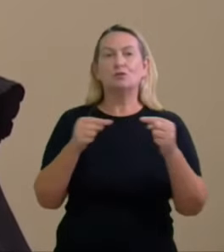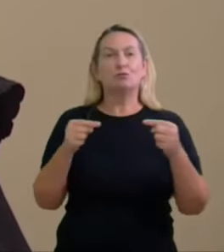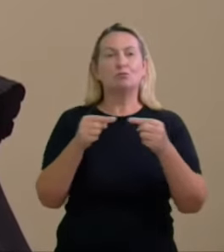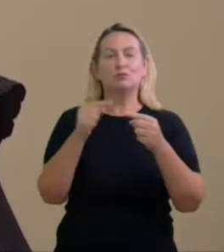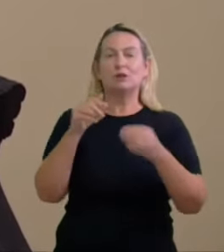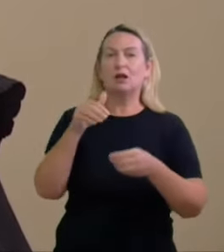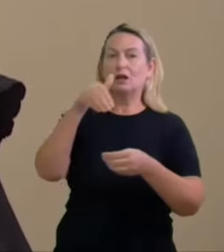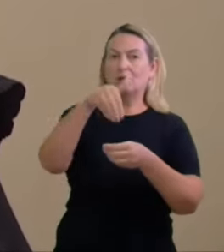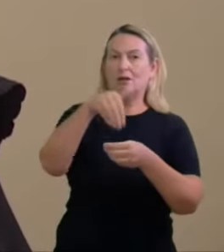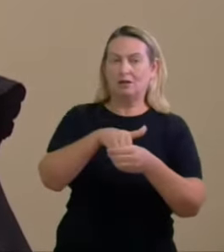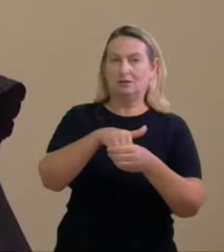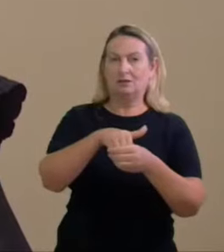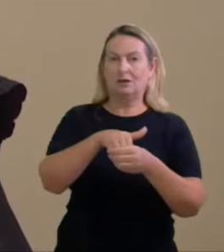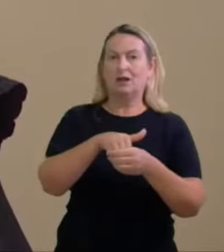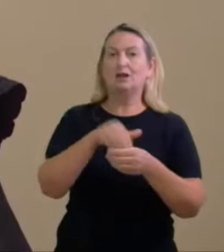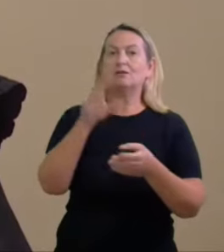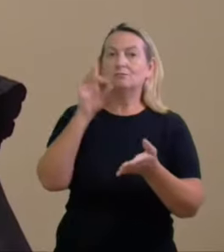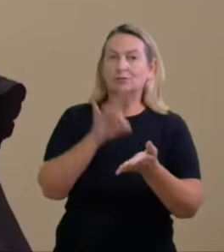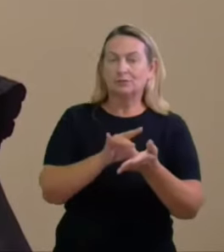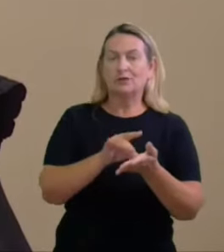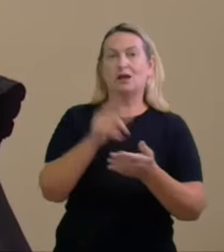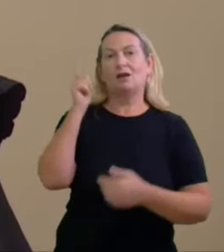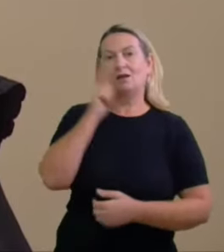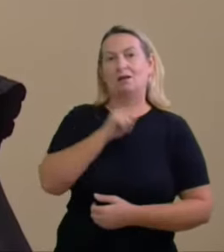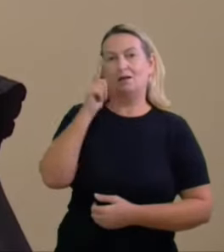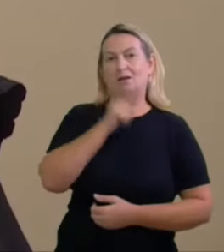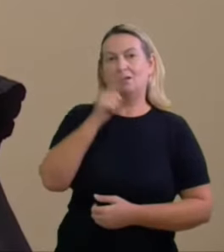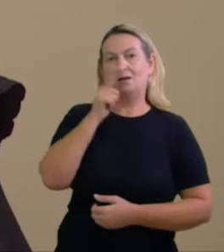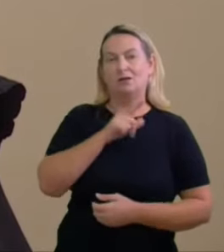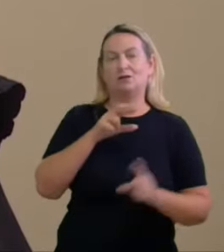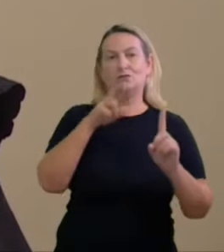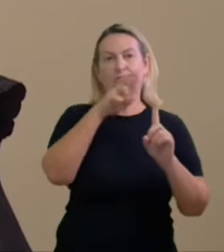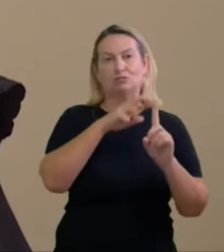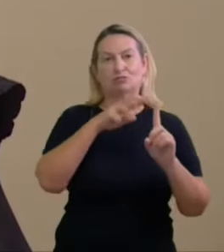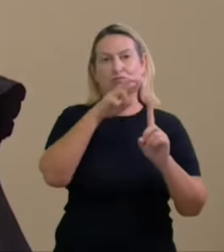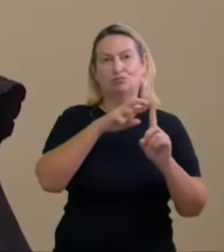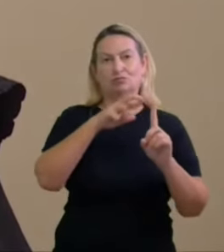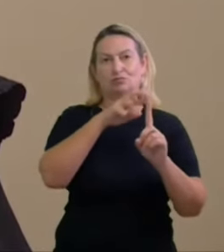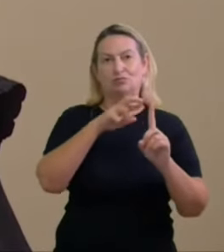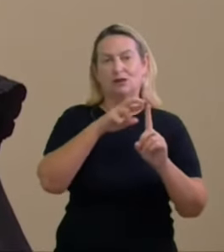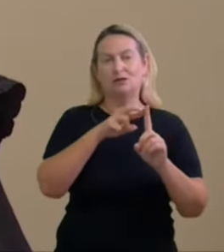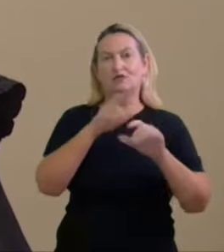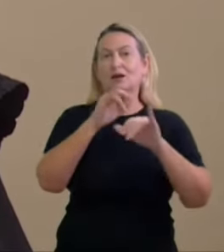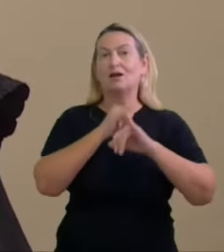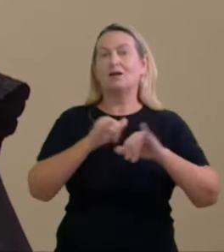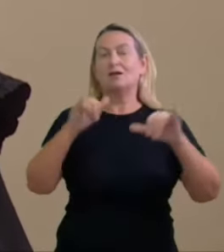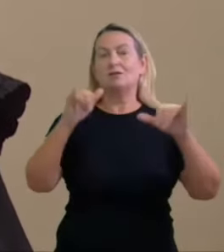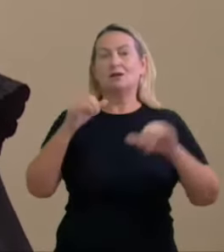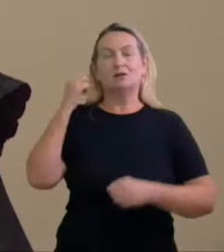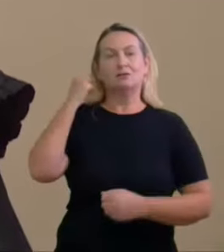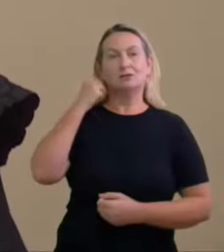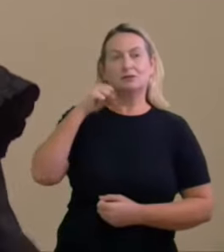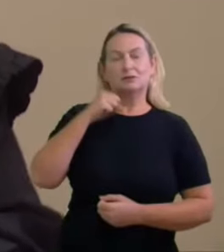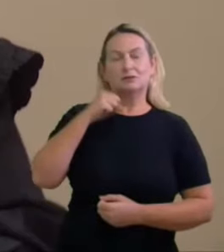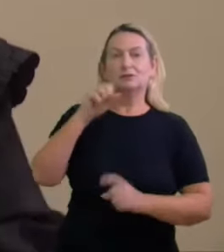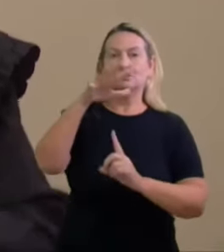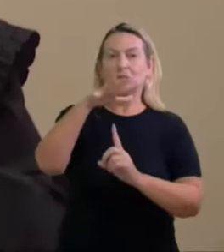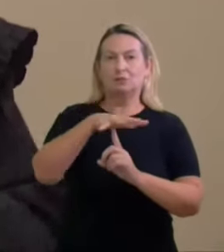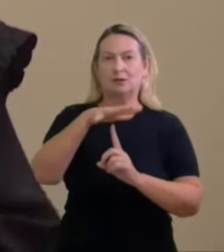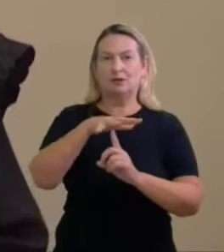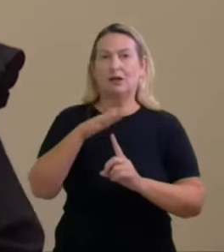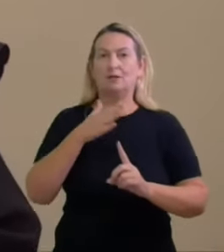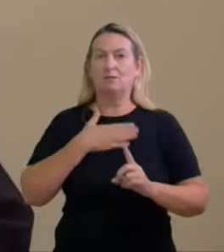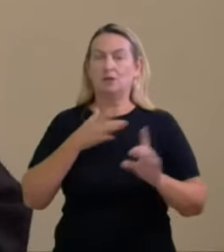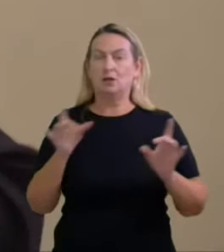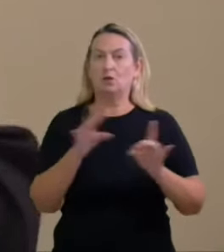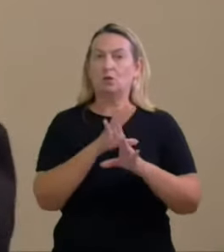reverterem em ganhos políticos ao investigado Sérgio Moro na campanha para o Senado no Estado do Paraná essa é a minha conclusão